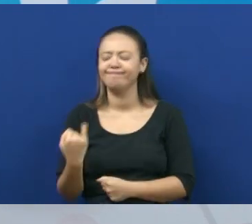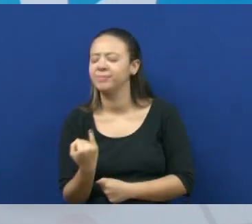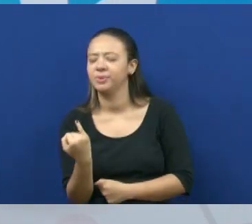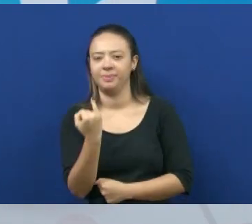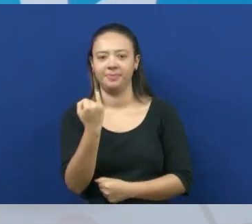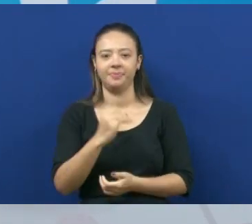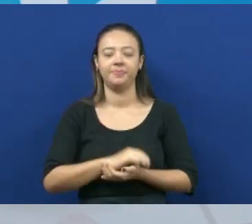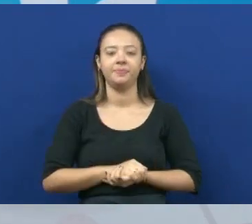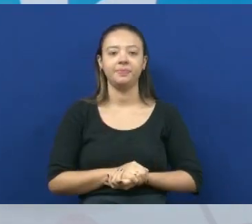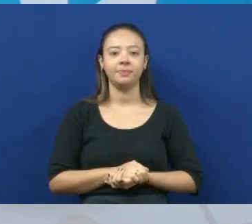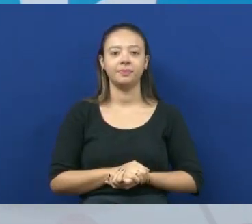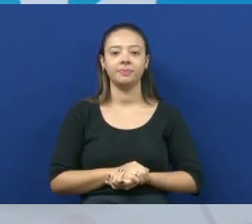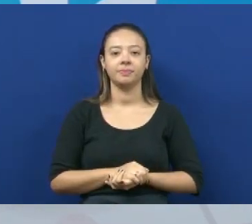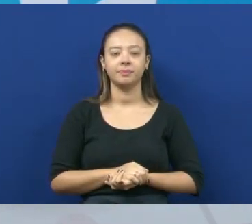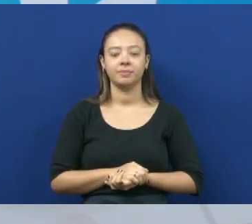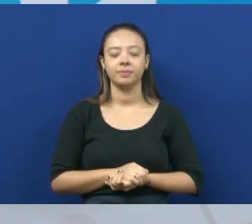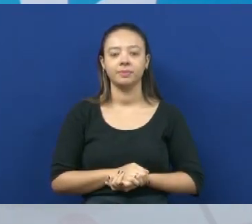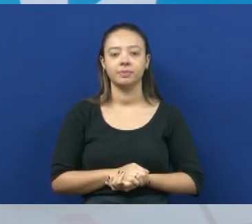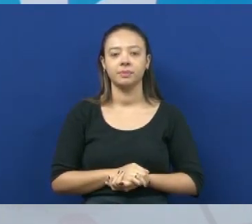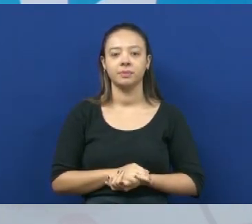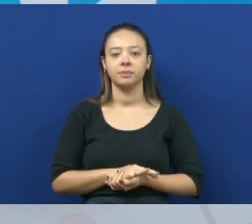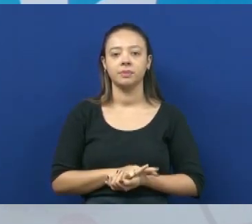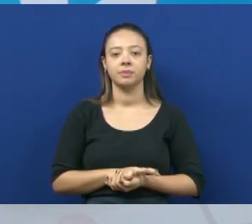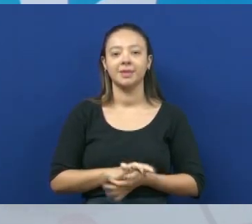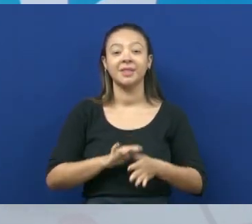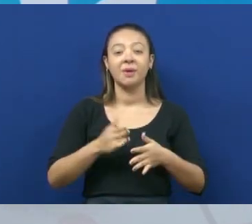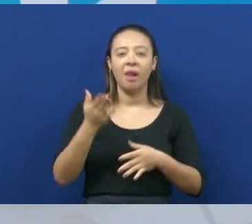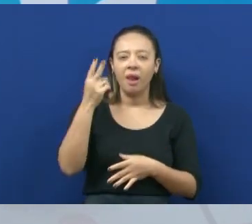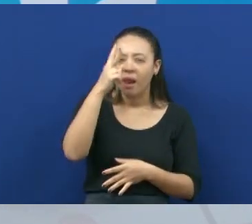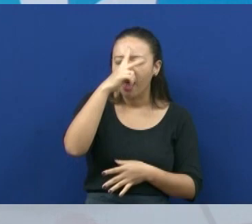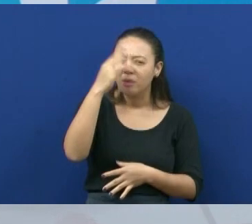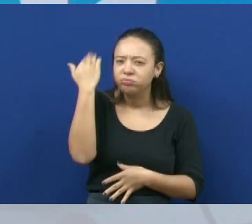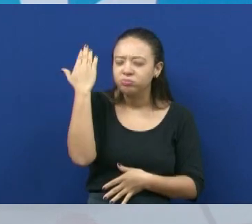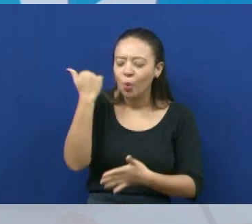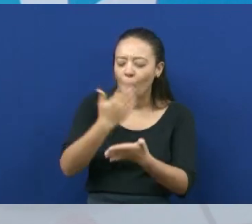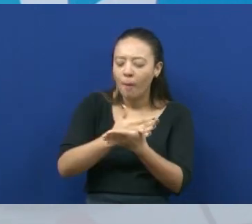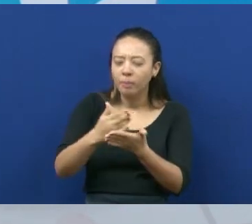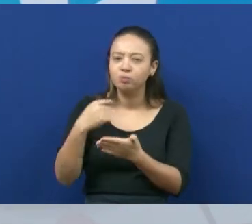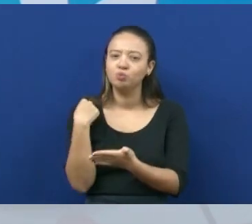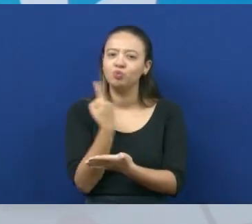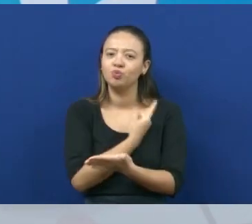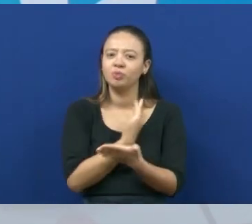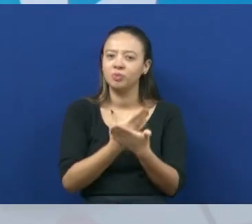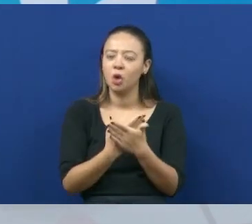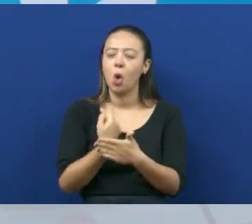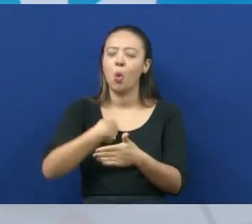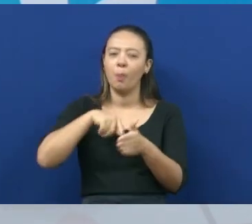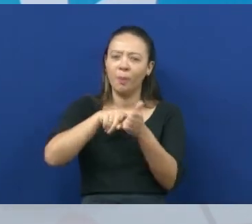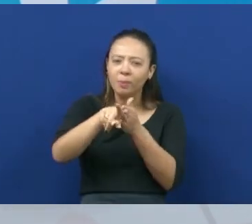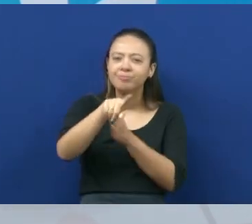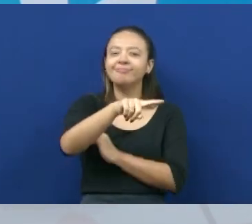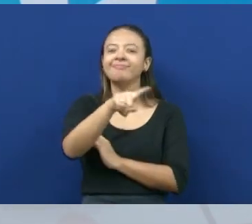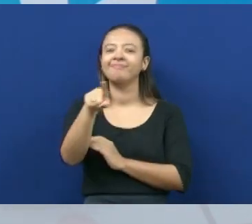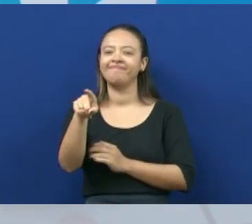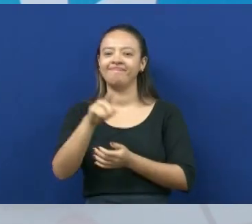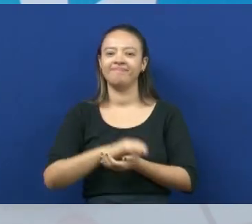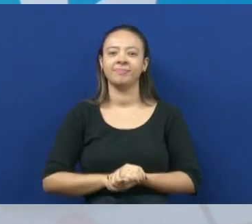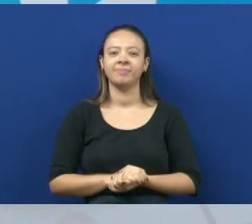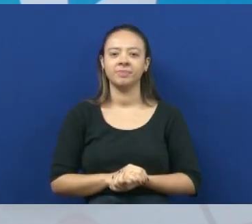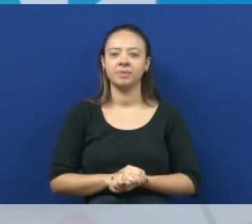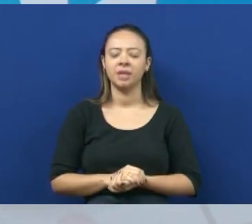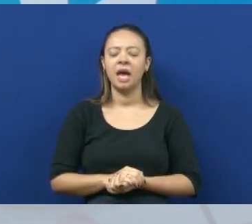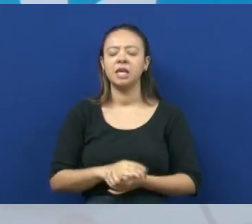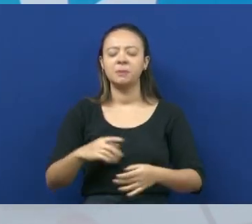Na realidade no começo da nossa aula eu fiz uma pergunta todas as